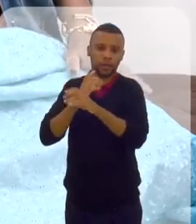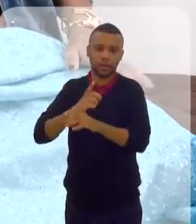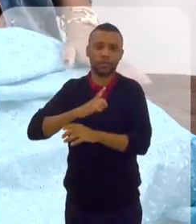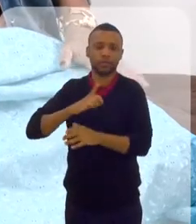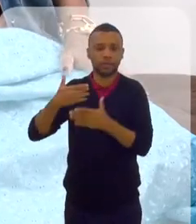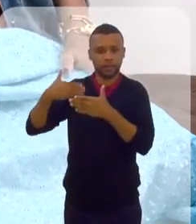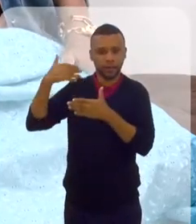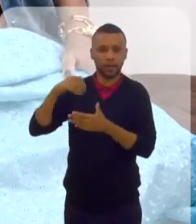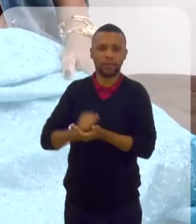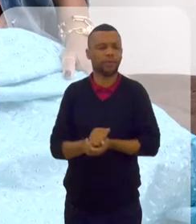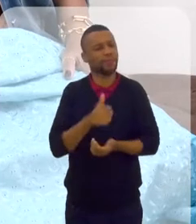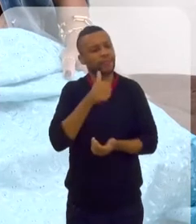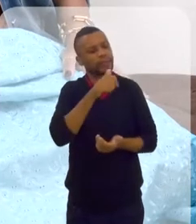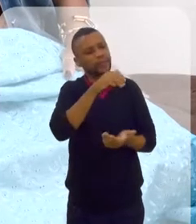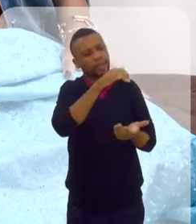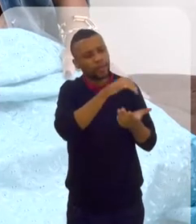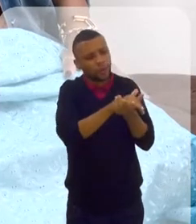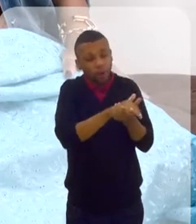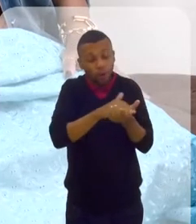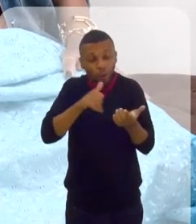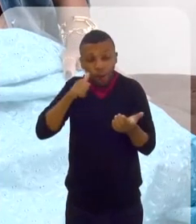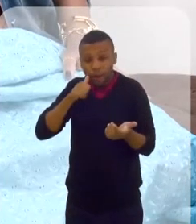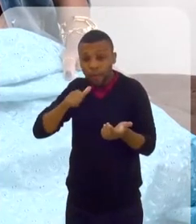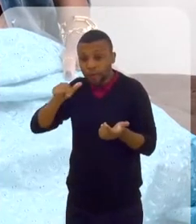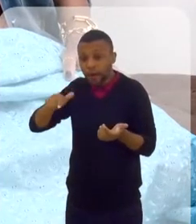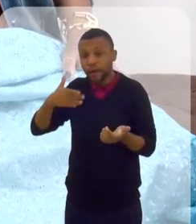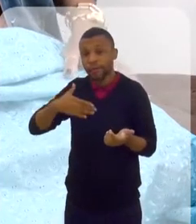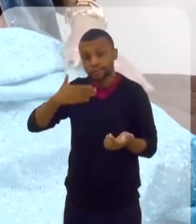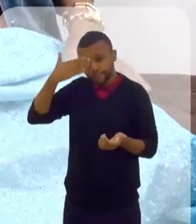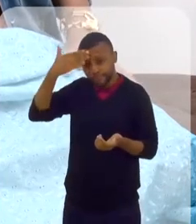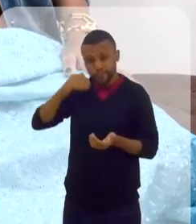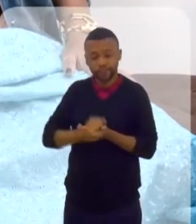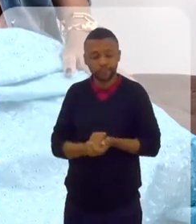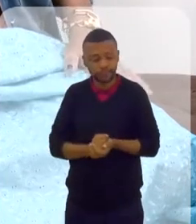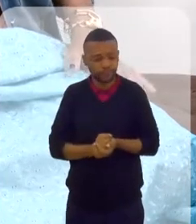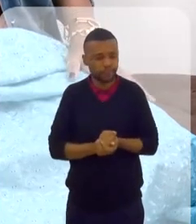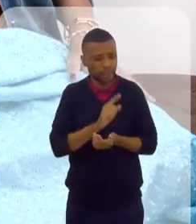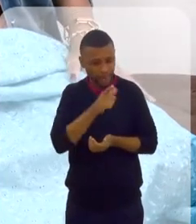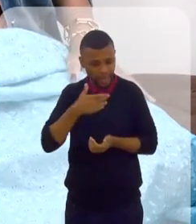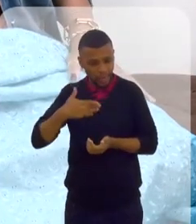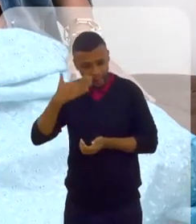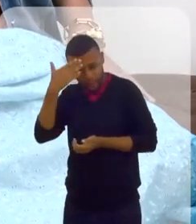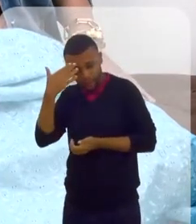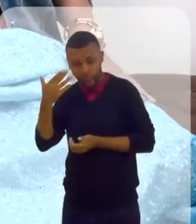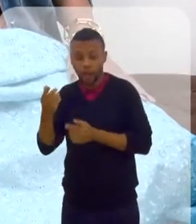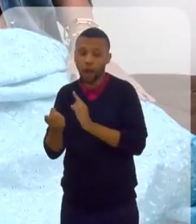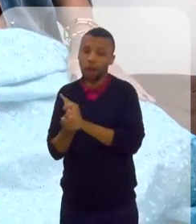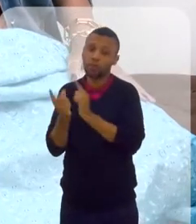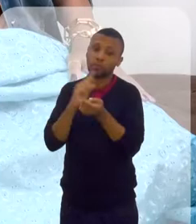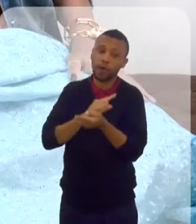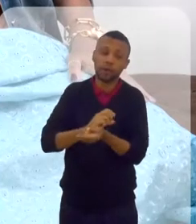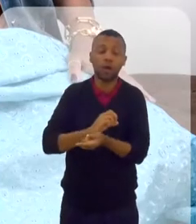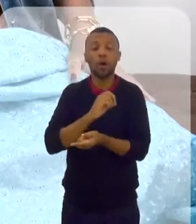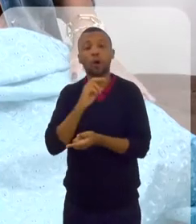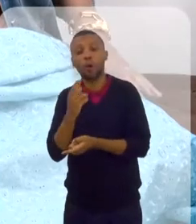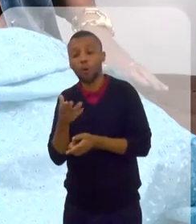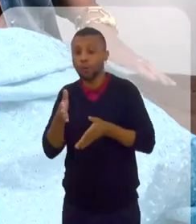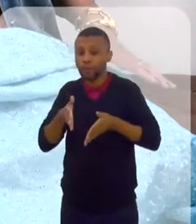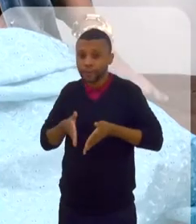E você se casou com uma muçulmana? Sim, exatamente. Revertida ou de nascença? Revertida também.